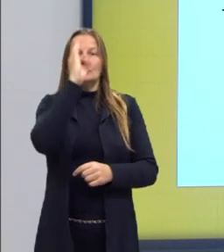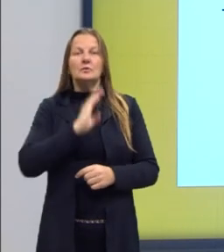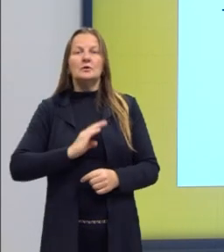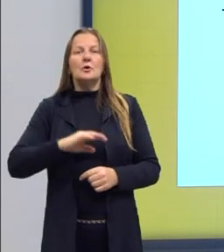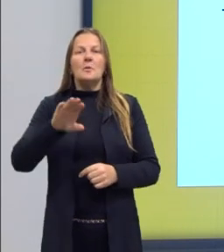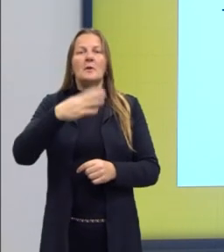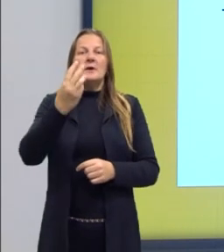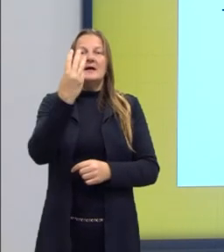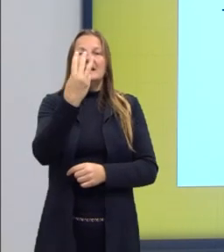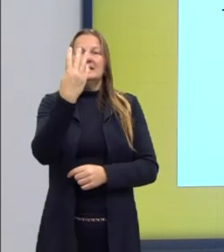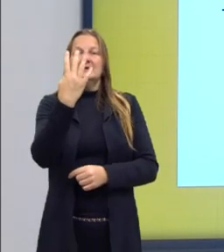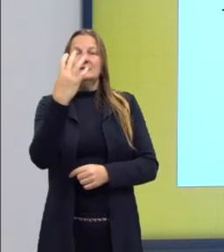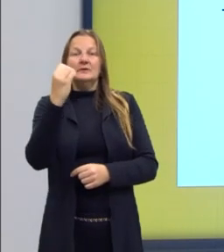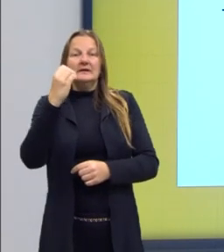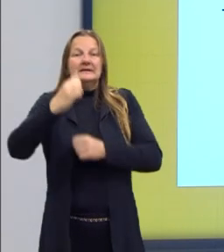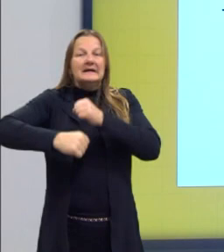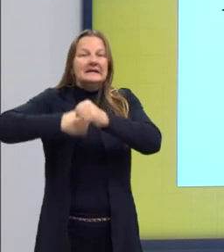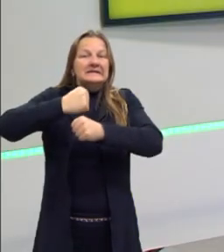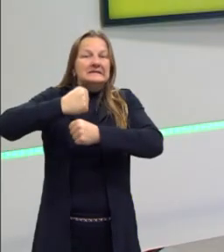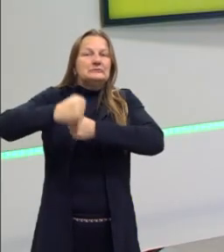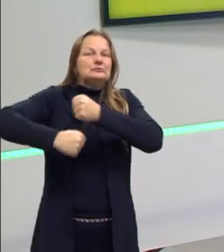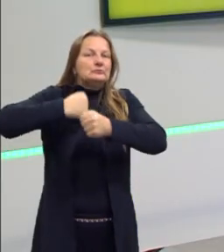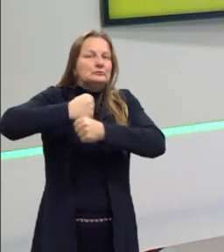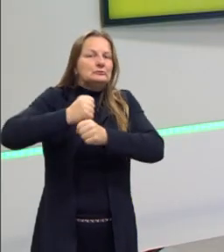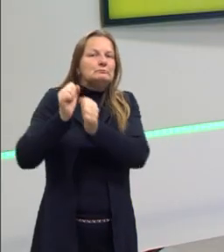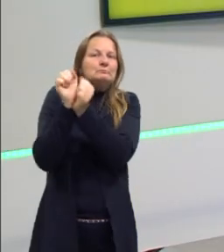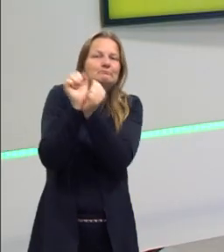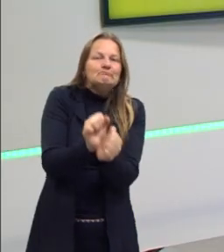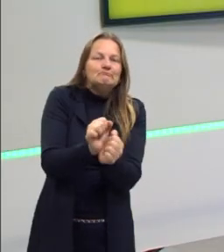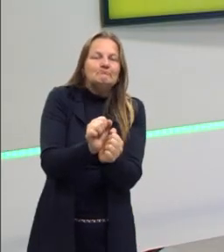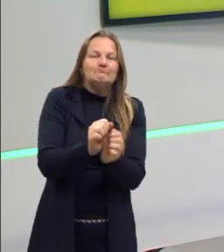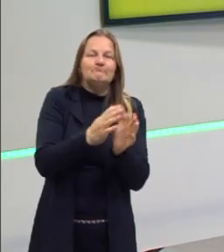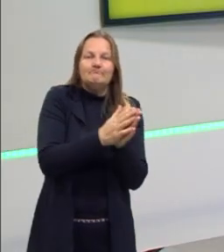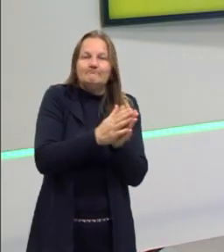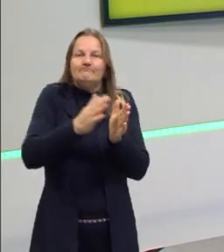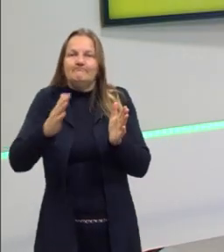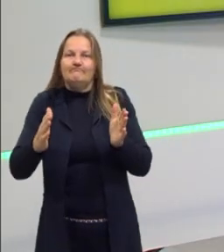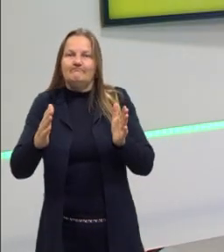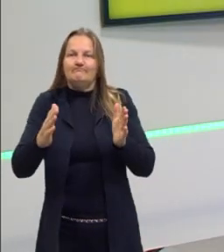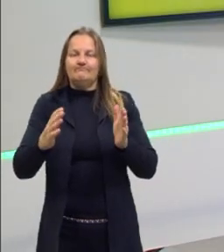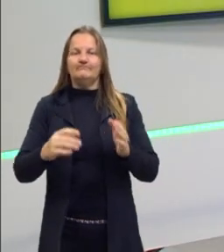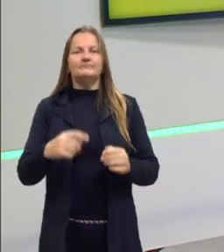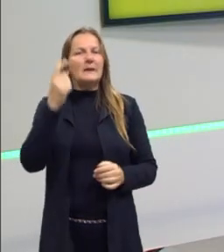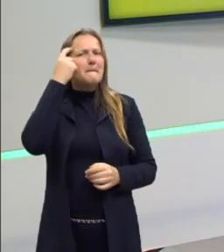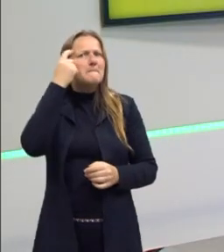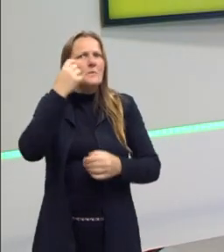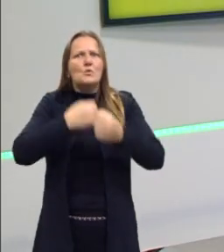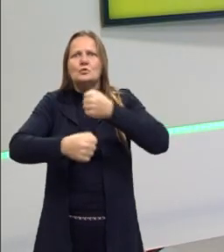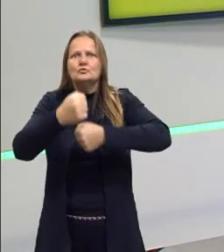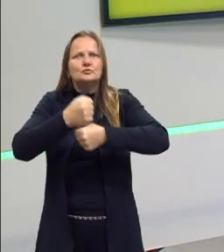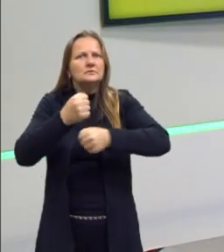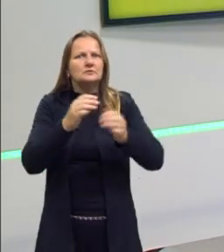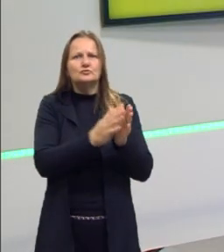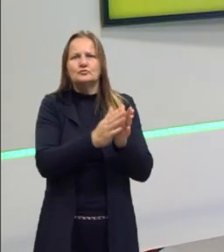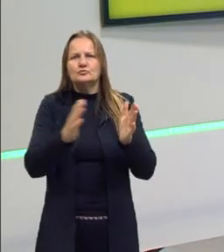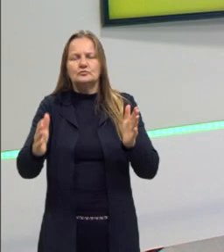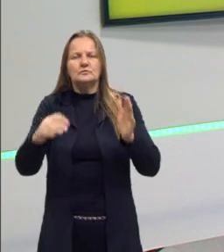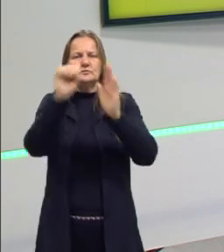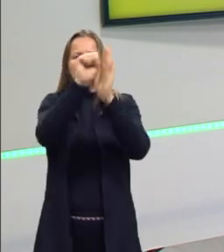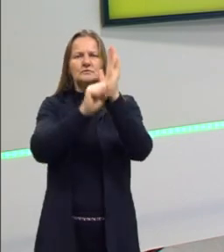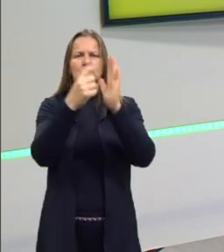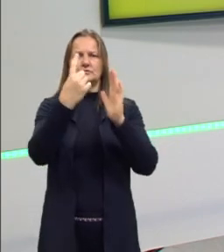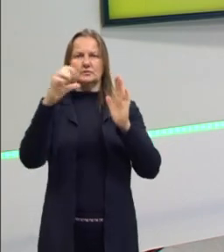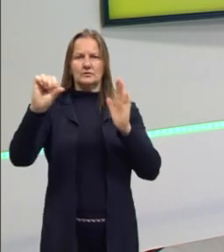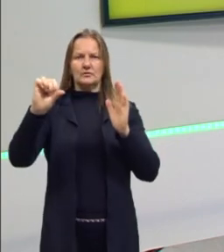anos de escravidão. É muita coisa, se a gente parar para pensar. E o Brasil, no século XIX, foi